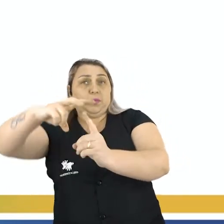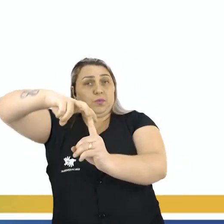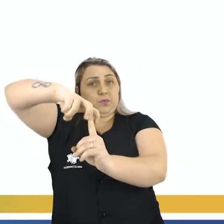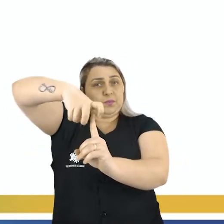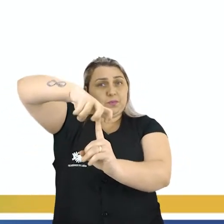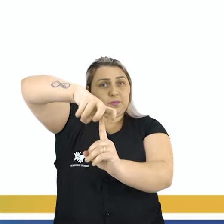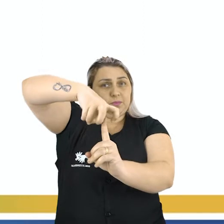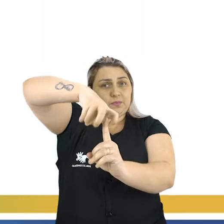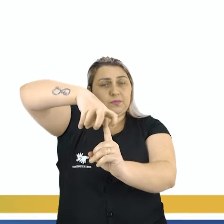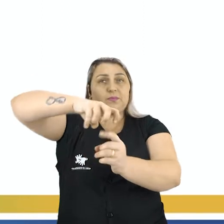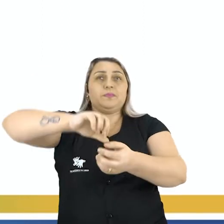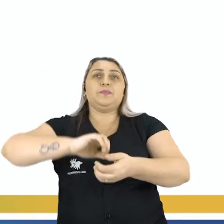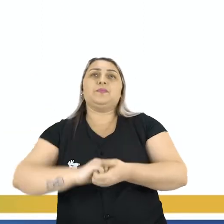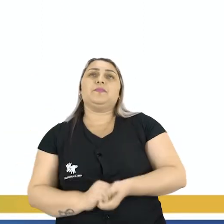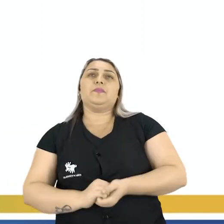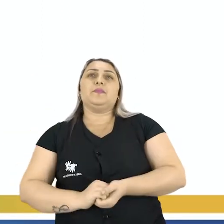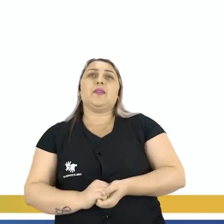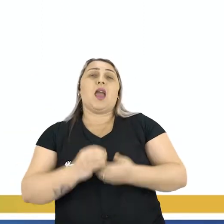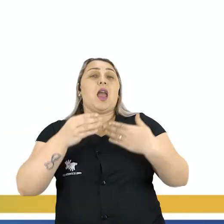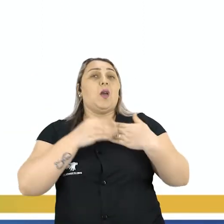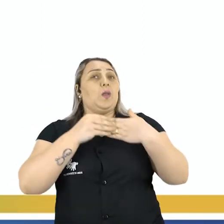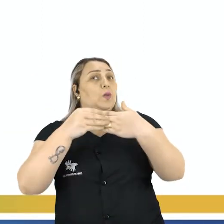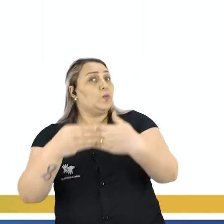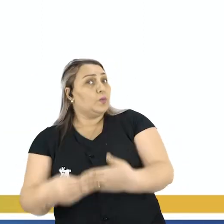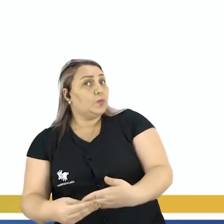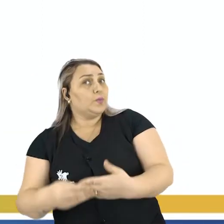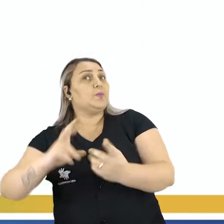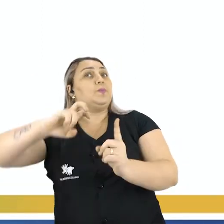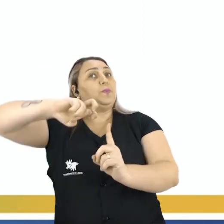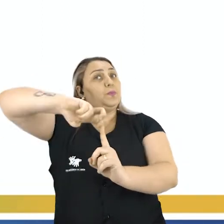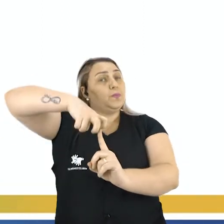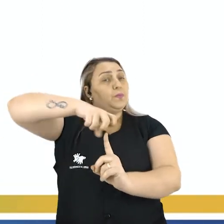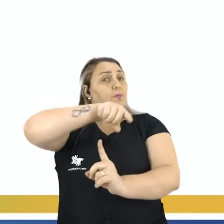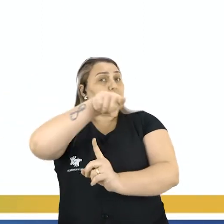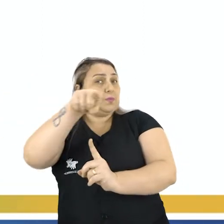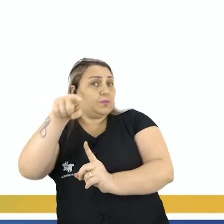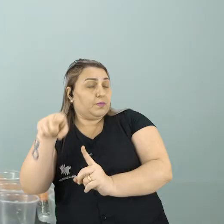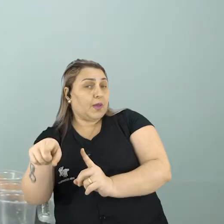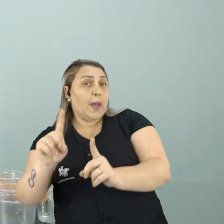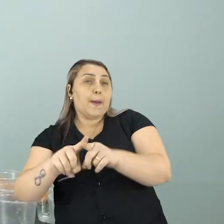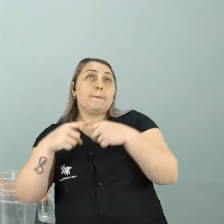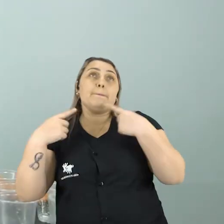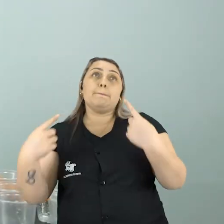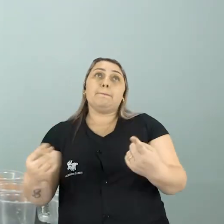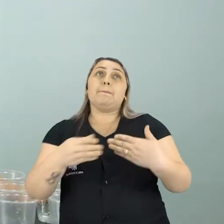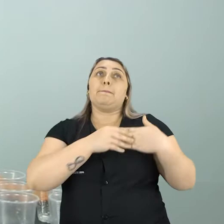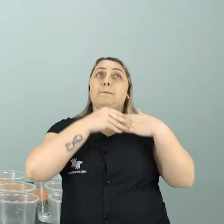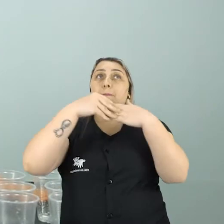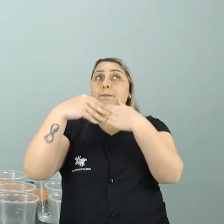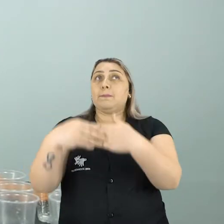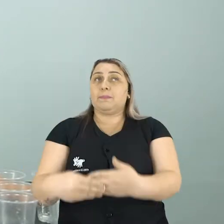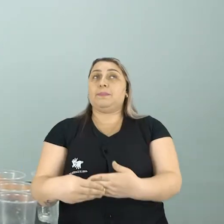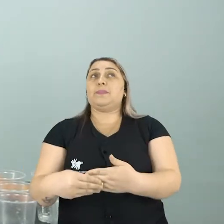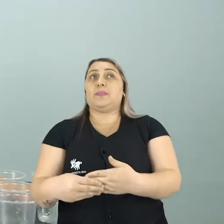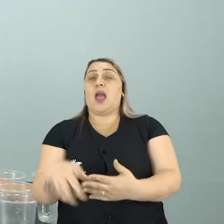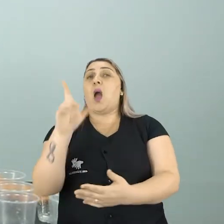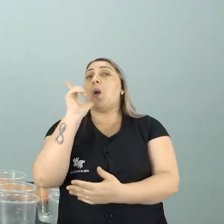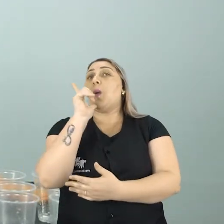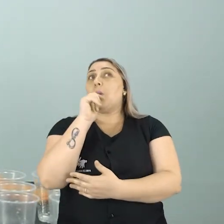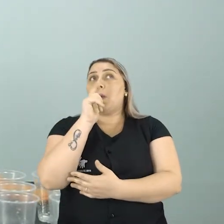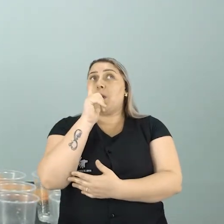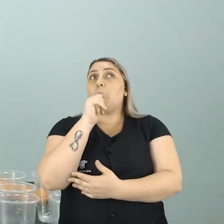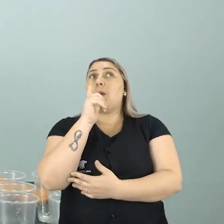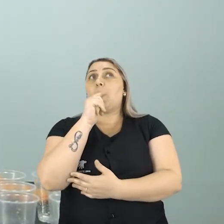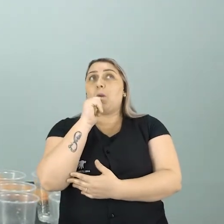refrigerante? Eu não trouxe refrigerante para vocês Mas eu trouxe aqui uma água